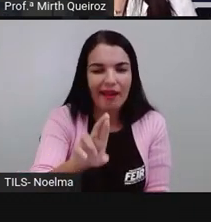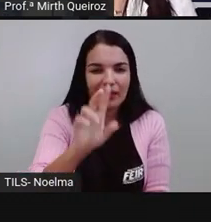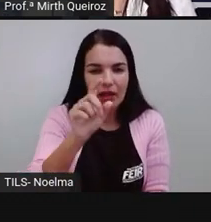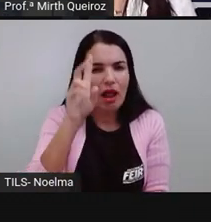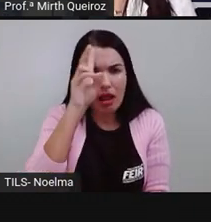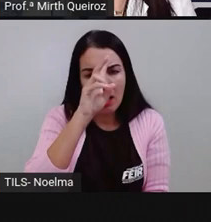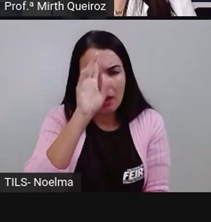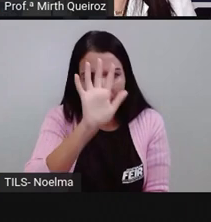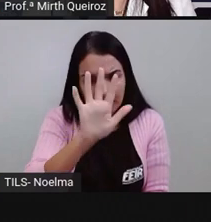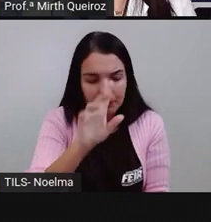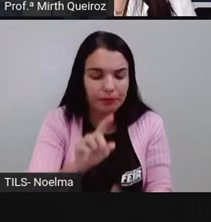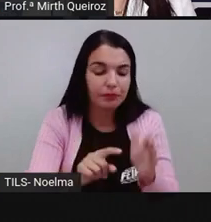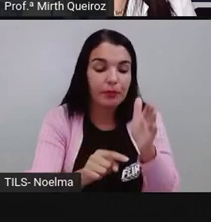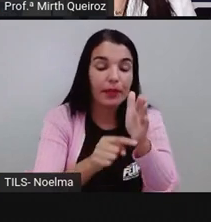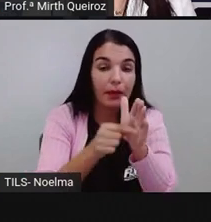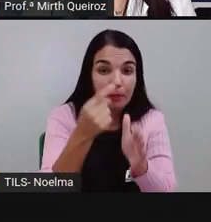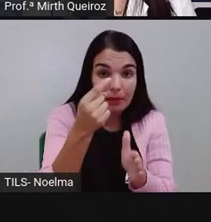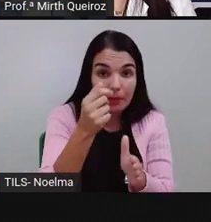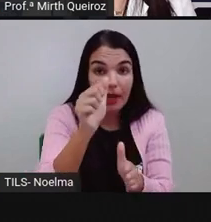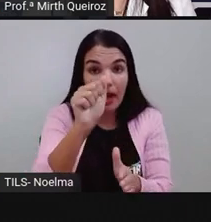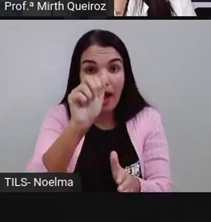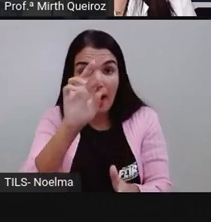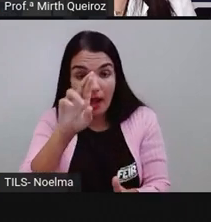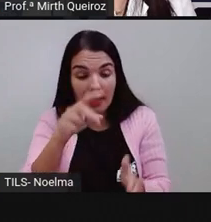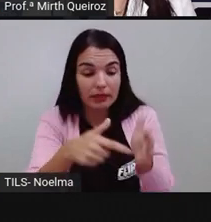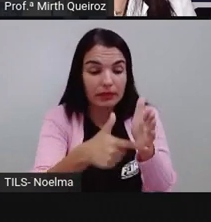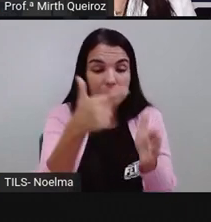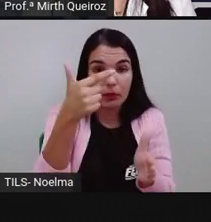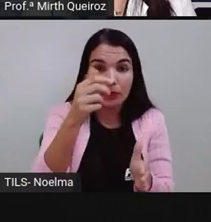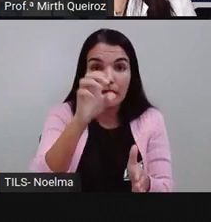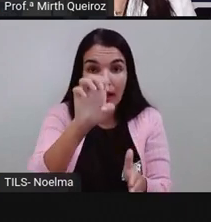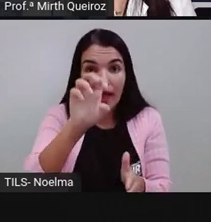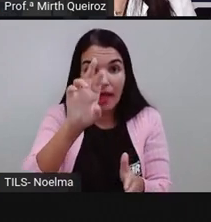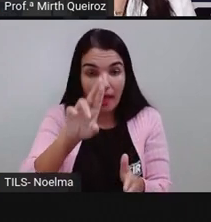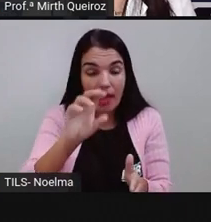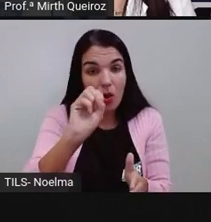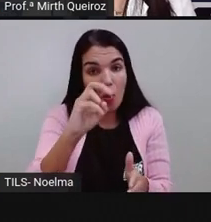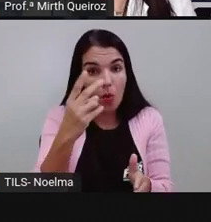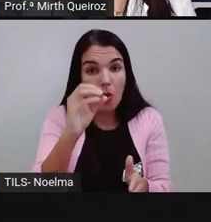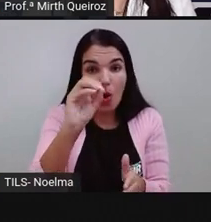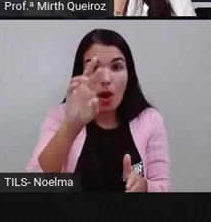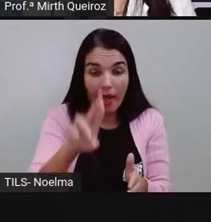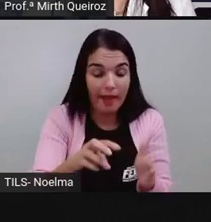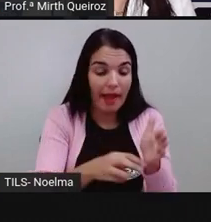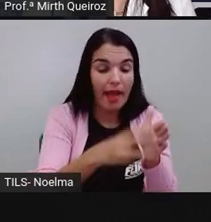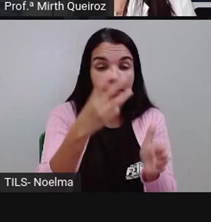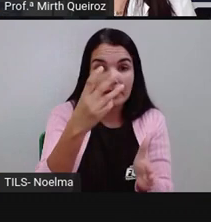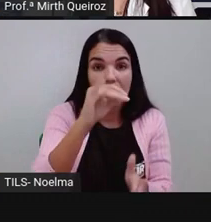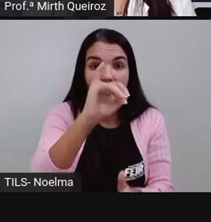só. Primeira conjugação AR. Segunda conjugação ER ou OR. E a terceira conjugação IR.